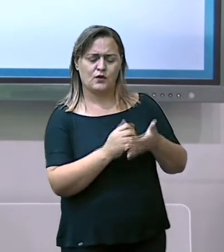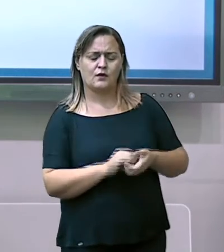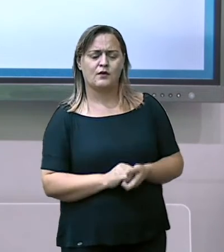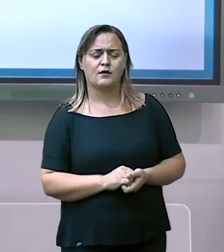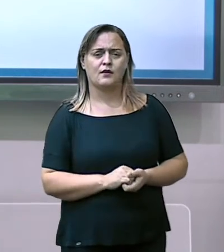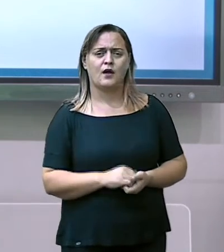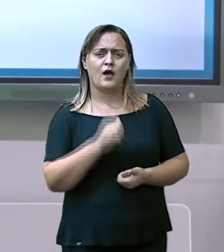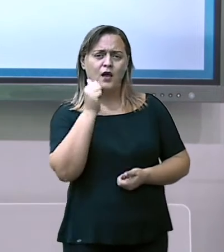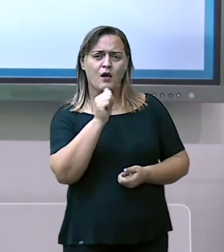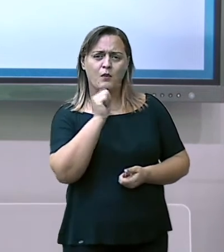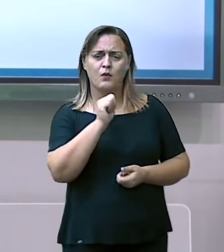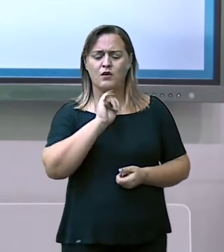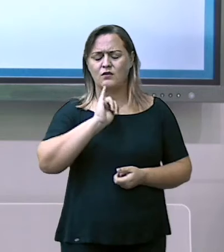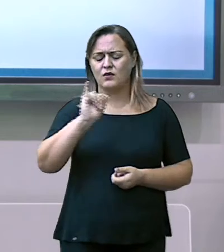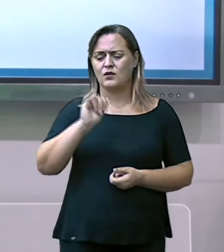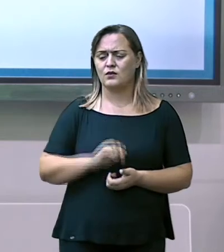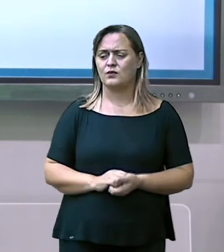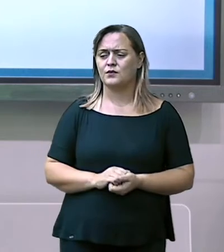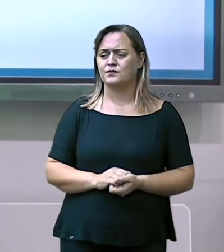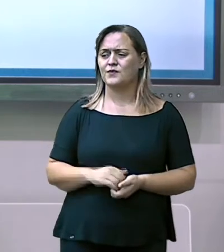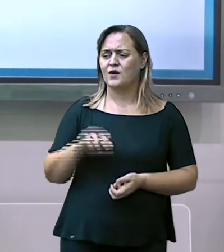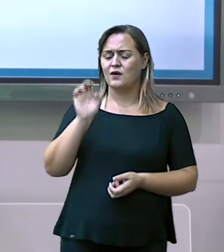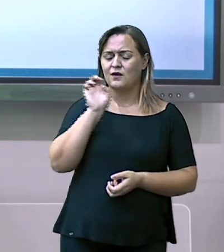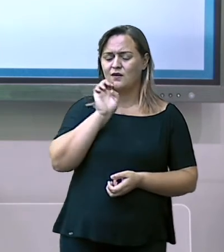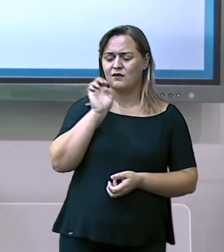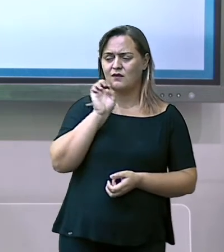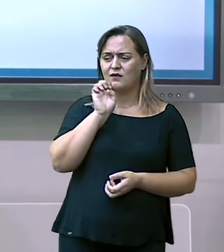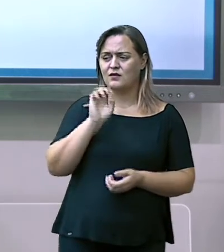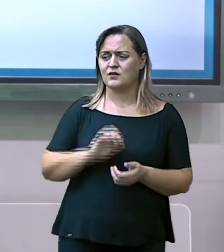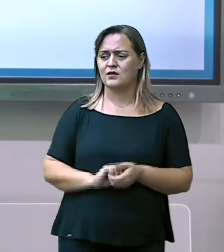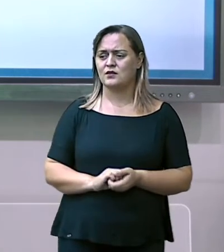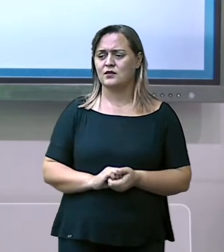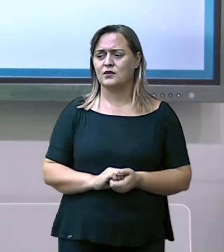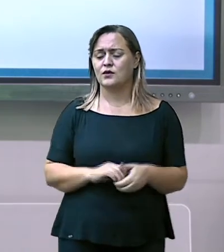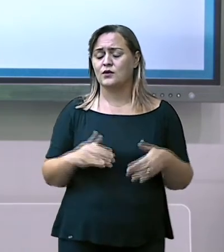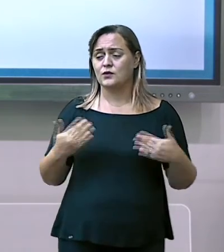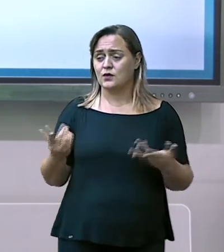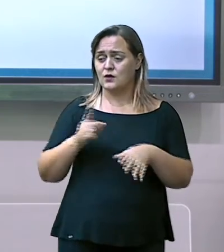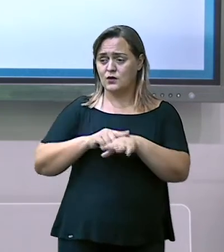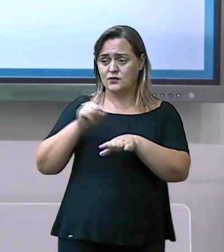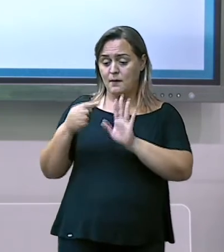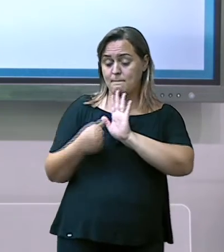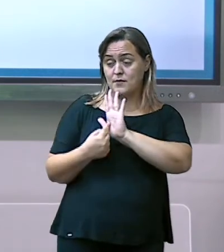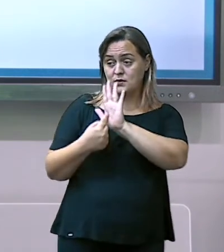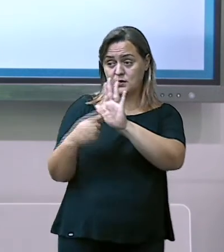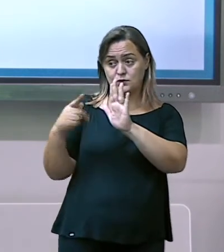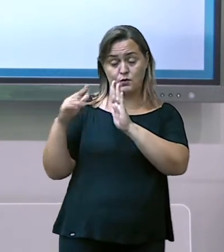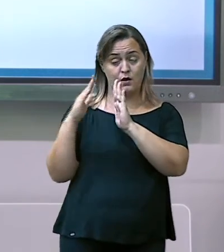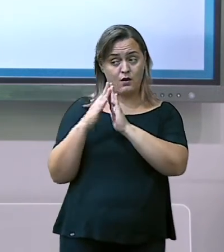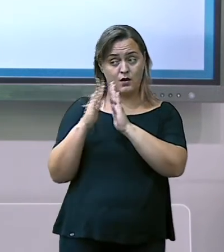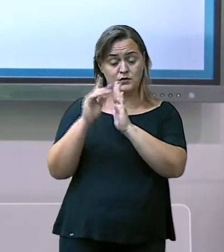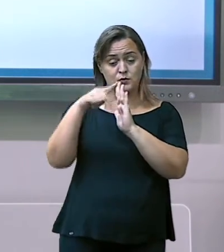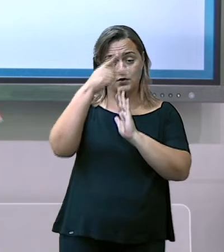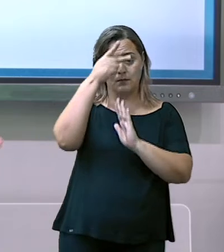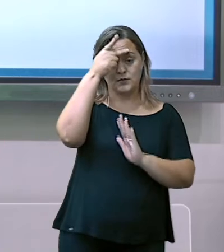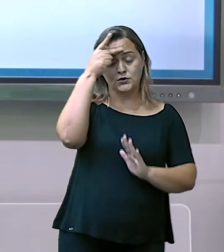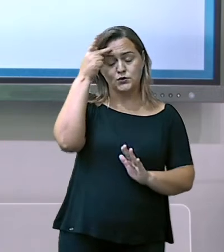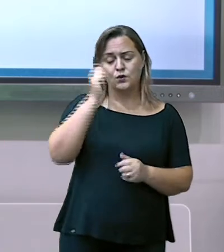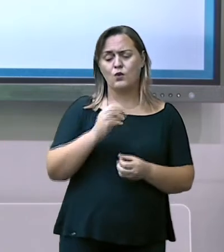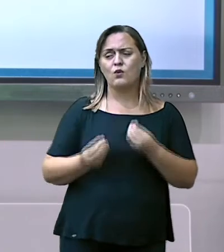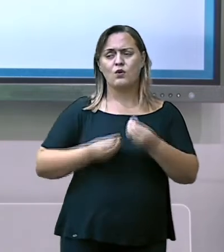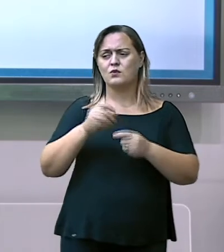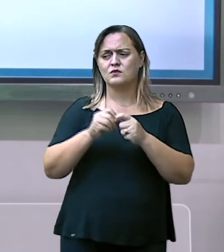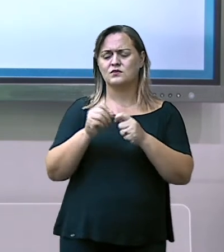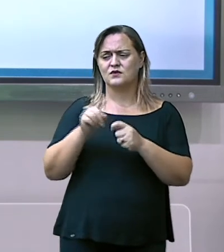falou para mim, quando você vai apresentar sua casa para alguém, você apresenta primeiro